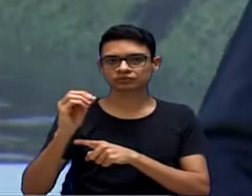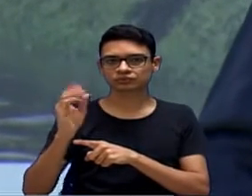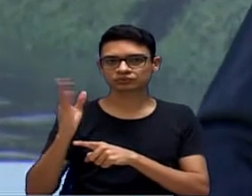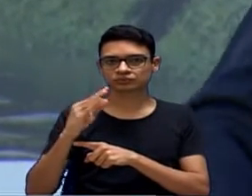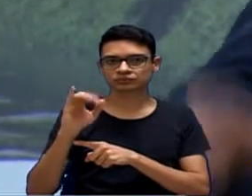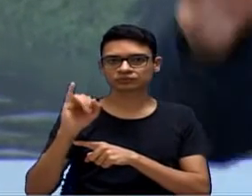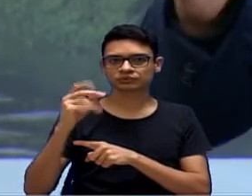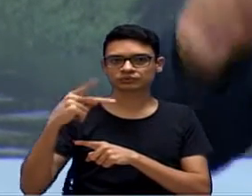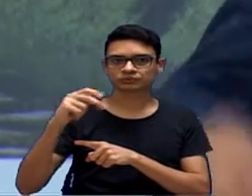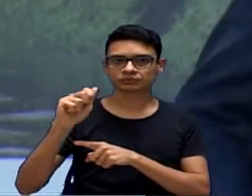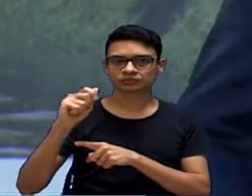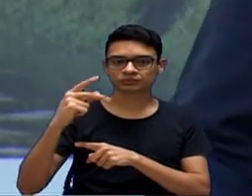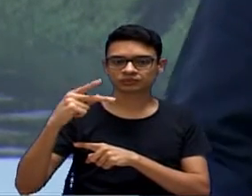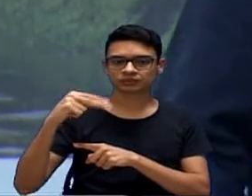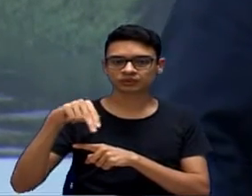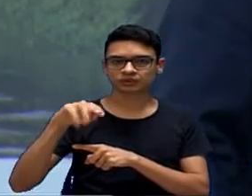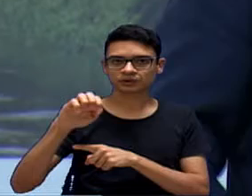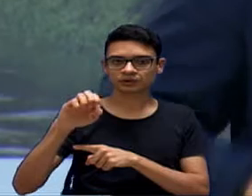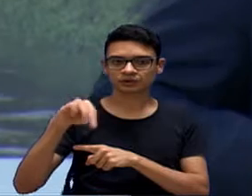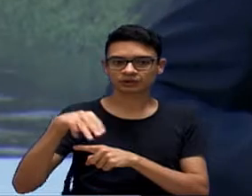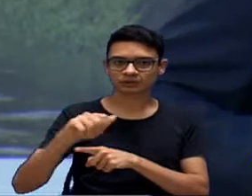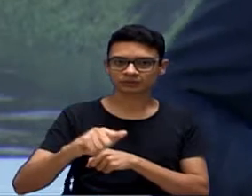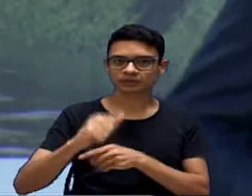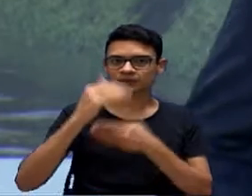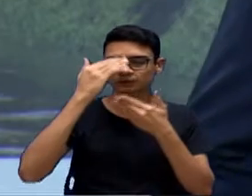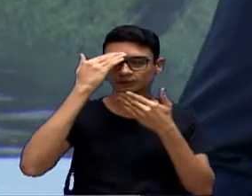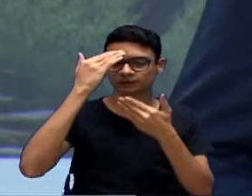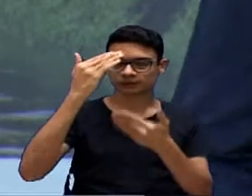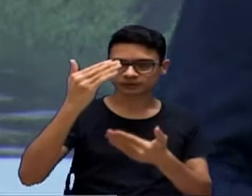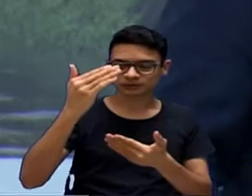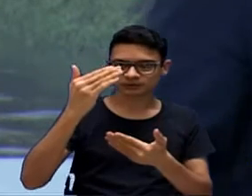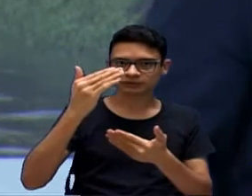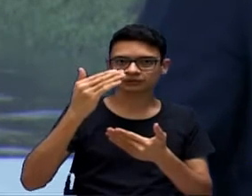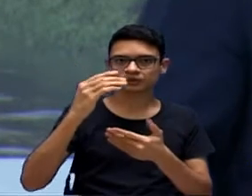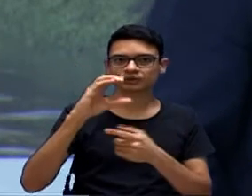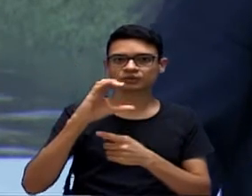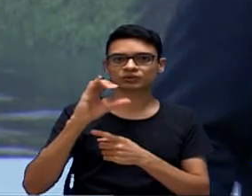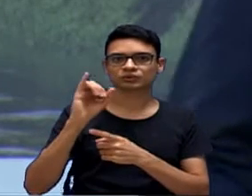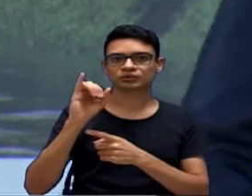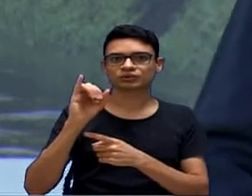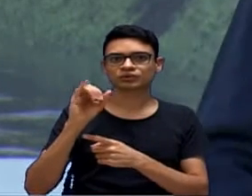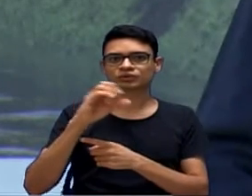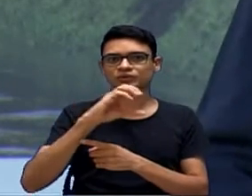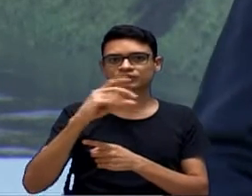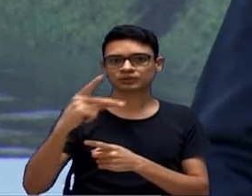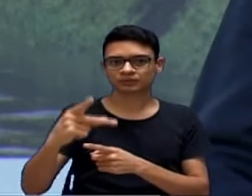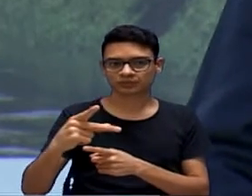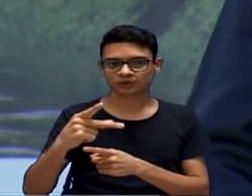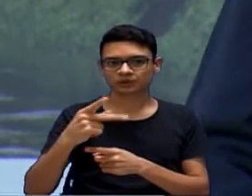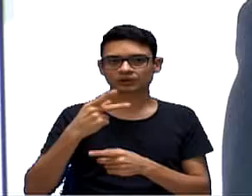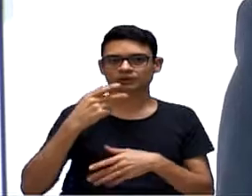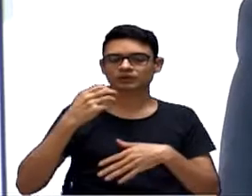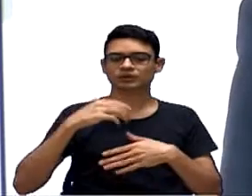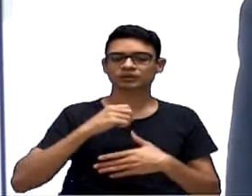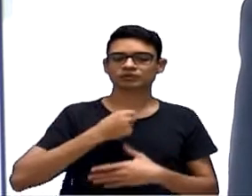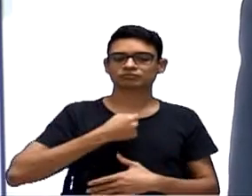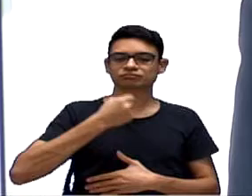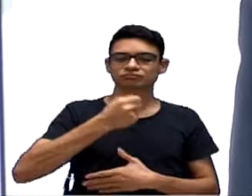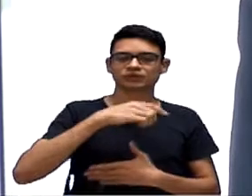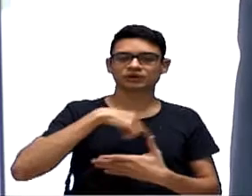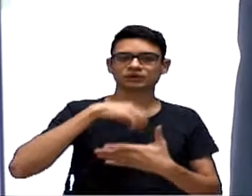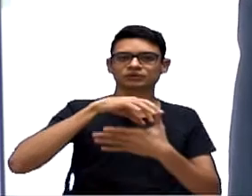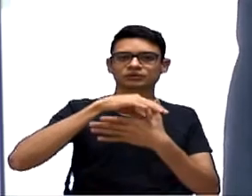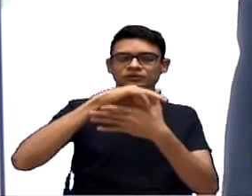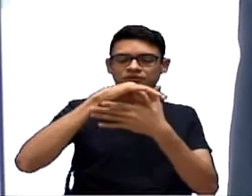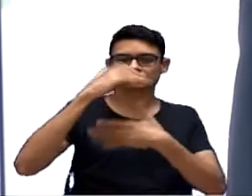vereadora Yara e com vários colegas. Agradecer ao Cristiano, também, que é líder do Republicano, e deixou falar como líder. A população de